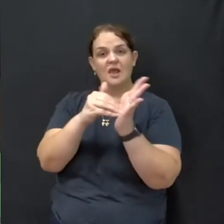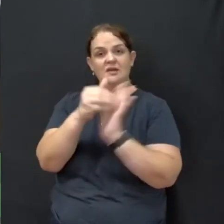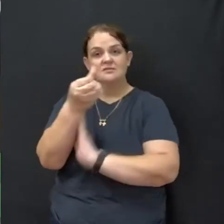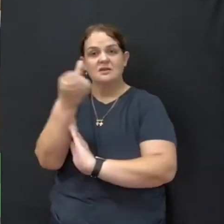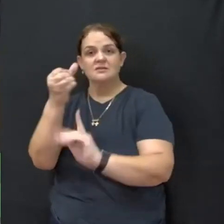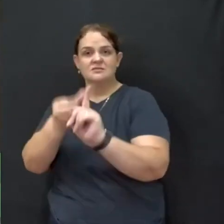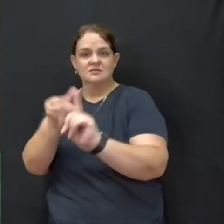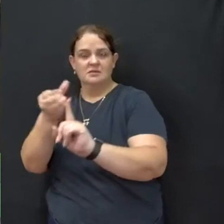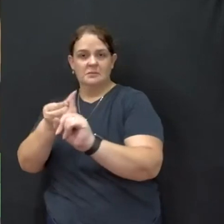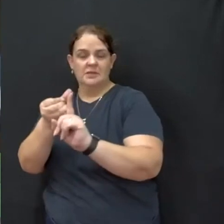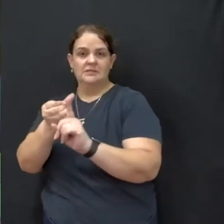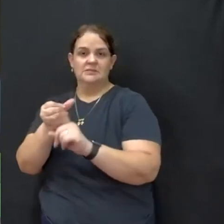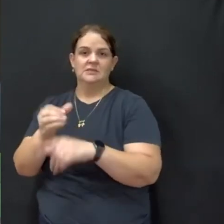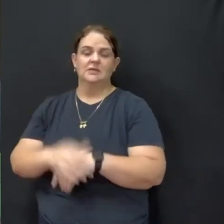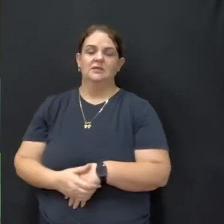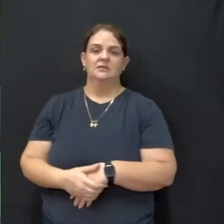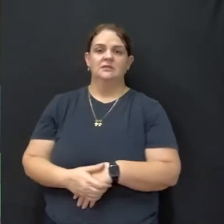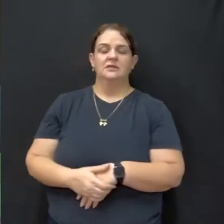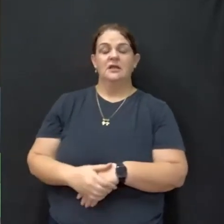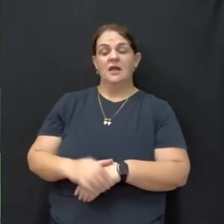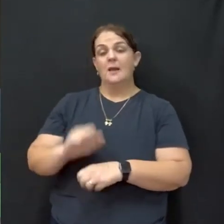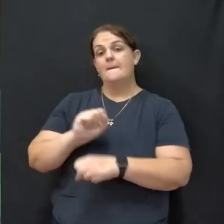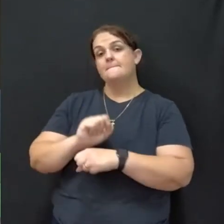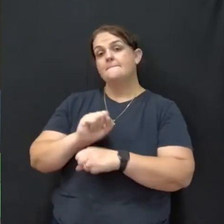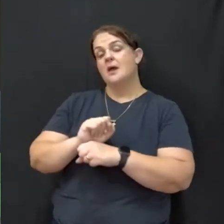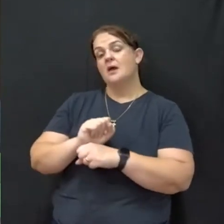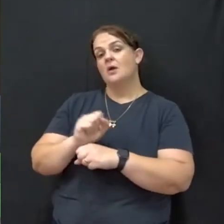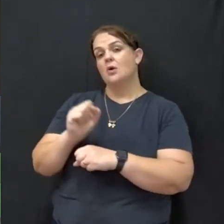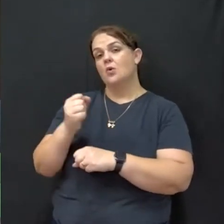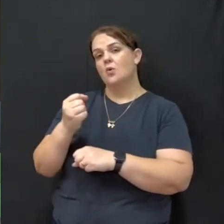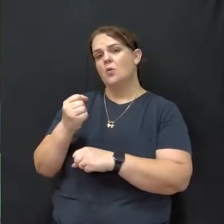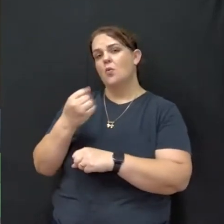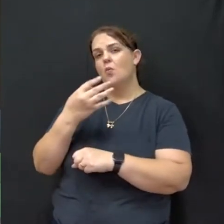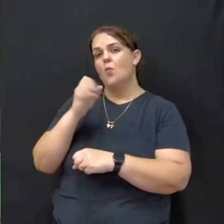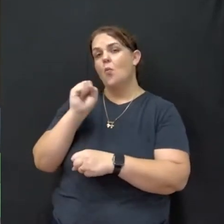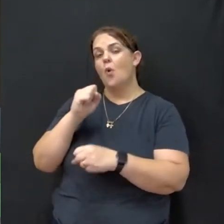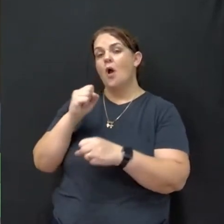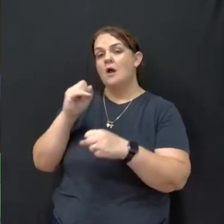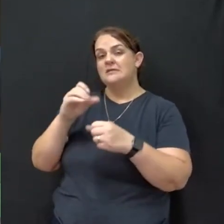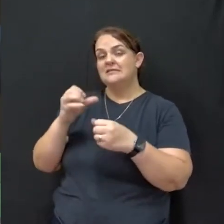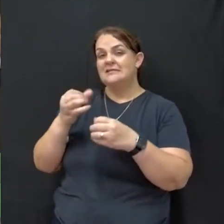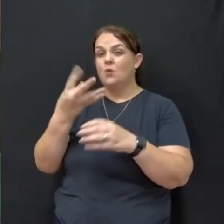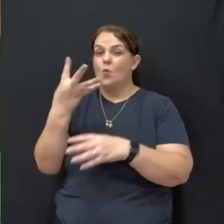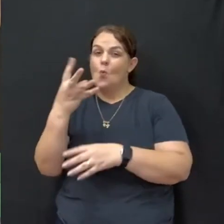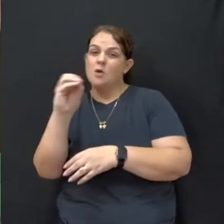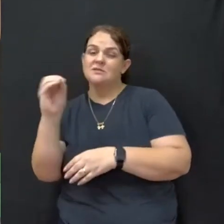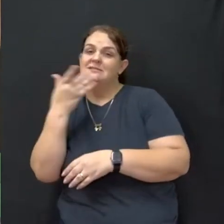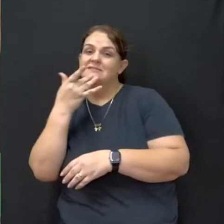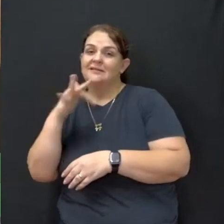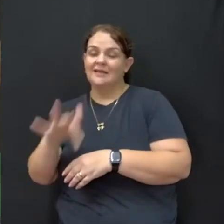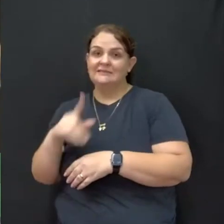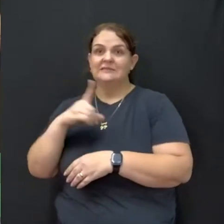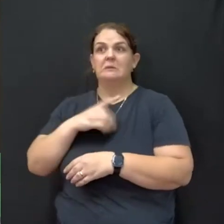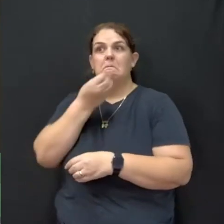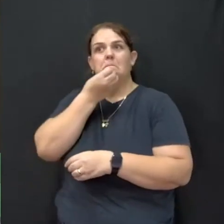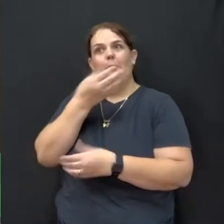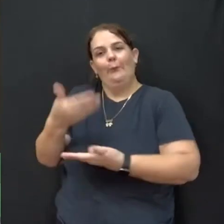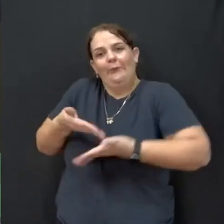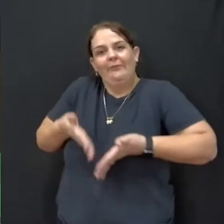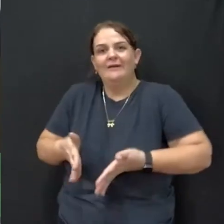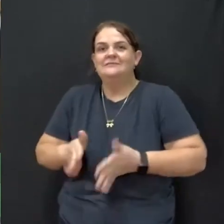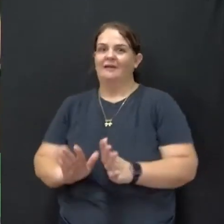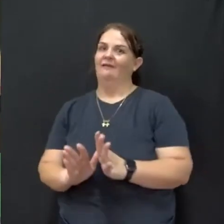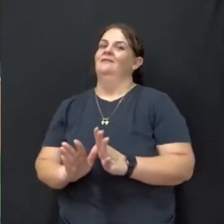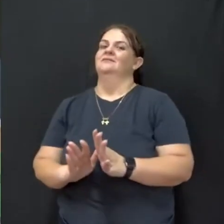aguardam completar 6 meses, mais 400. Que bom que está nascendo, que bom que está se